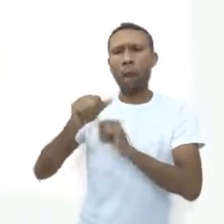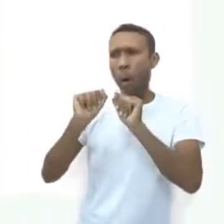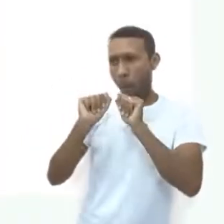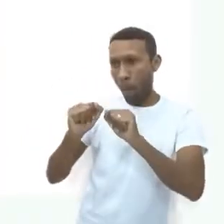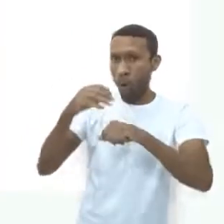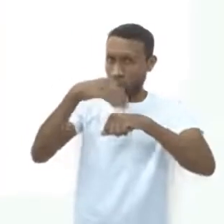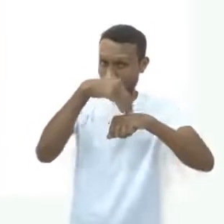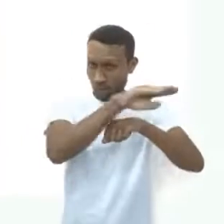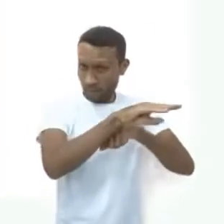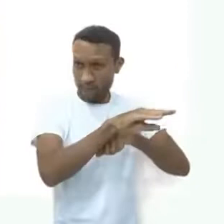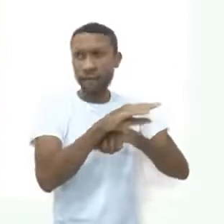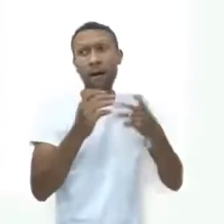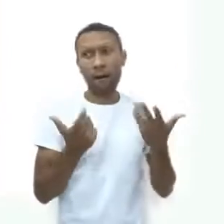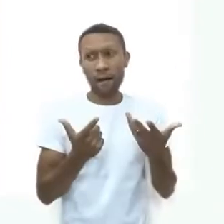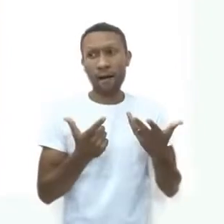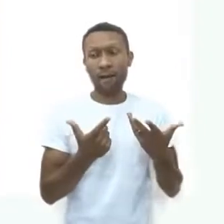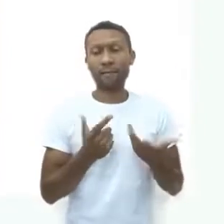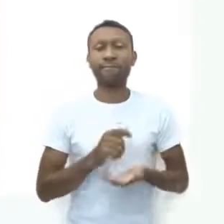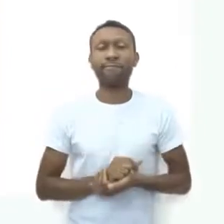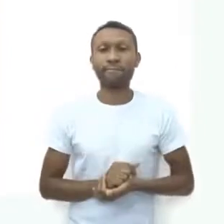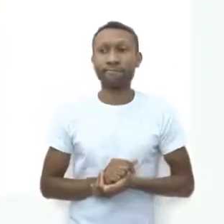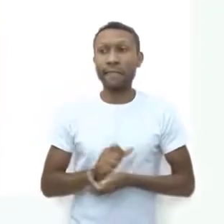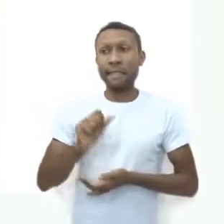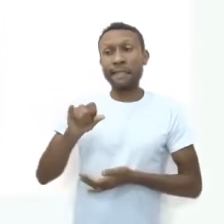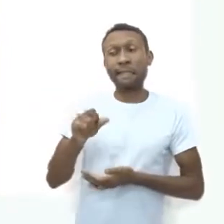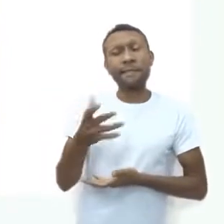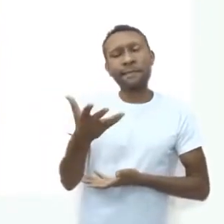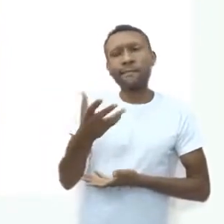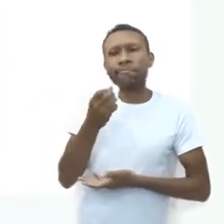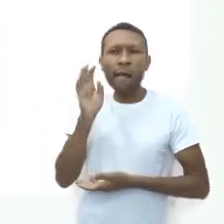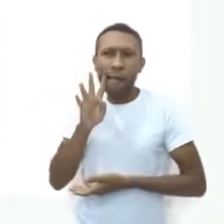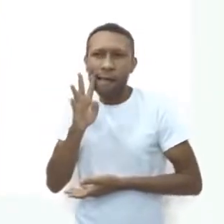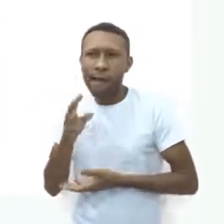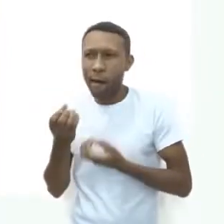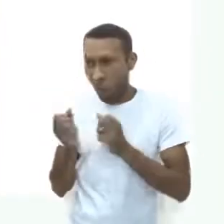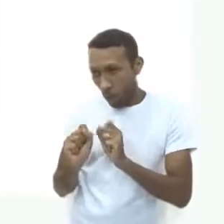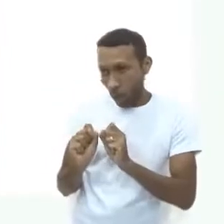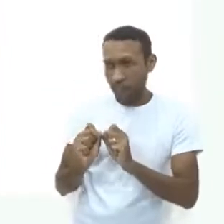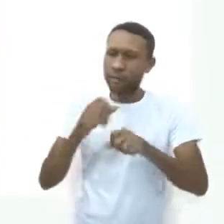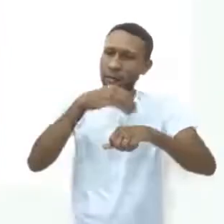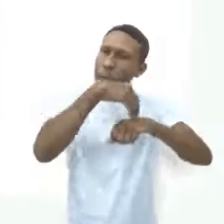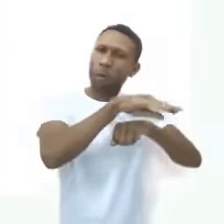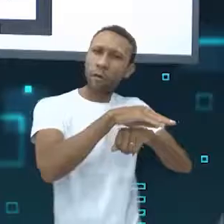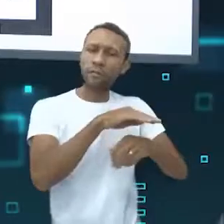compartilhar essa foto totalmente queima filme. Se ele tiver de boa, eu mando ver.